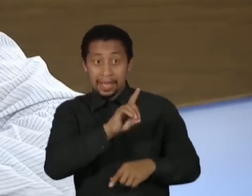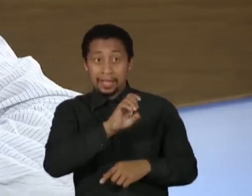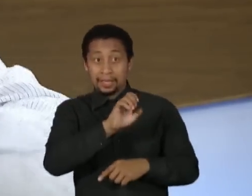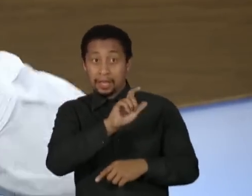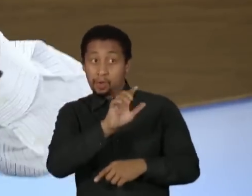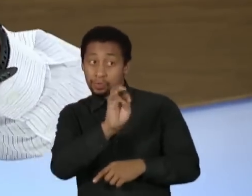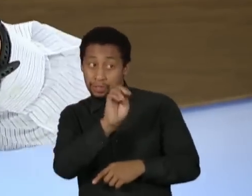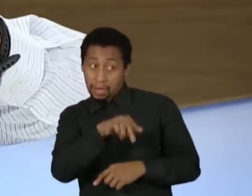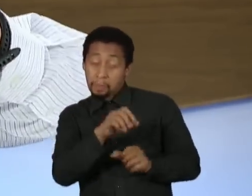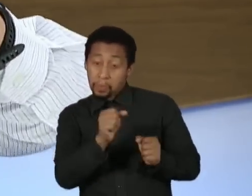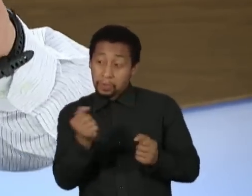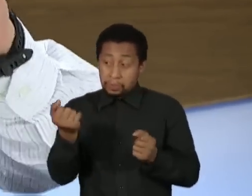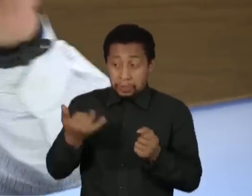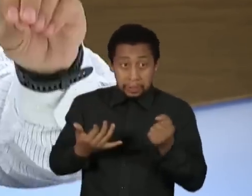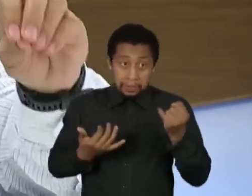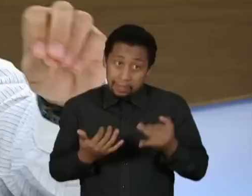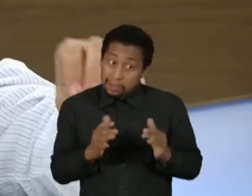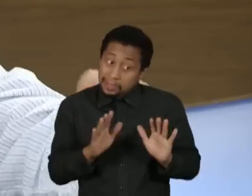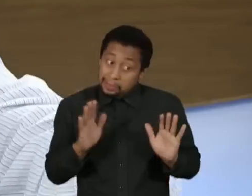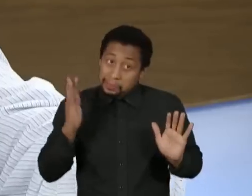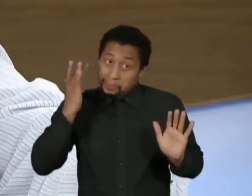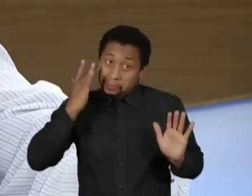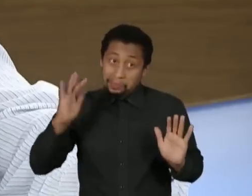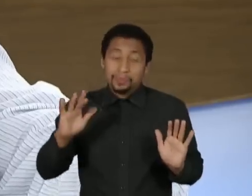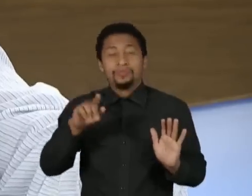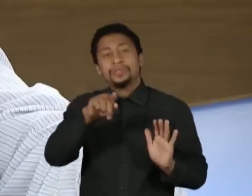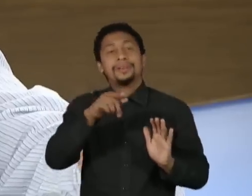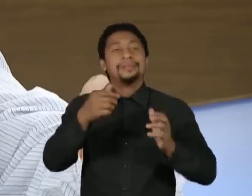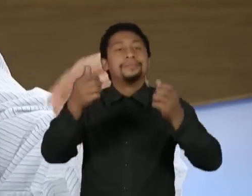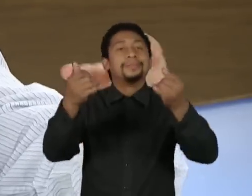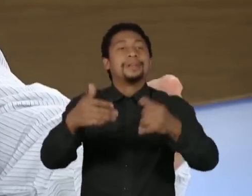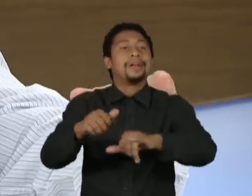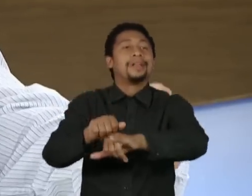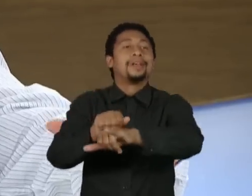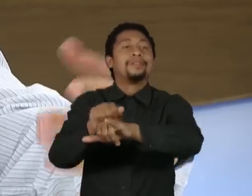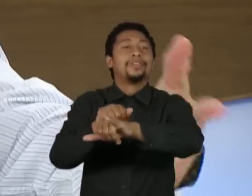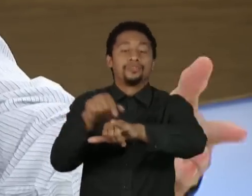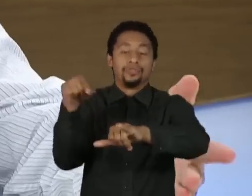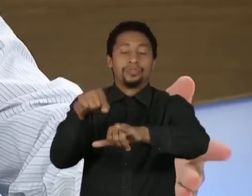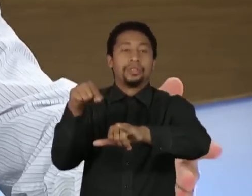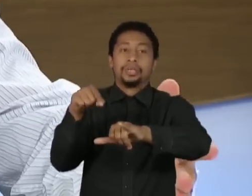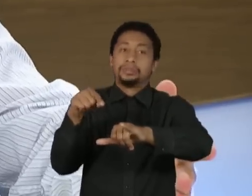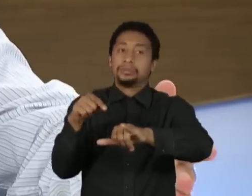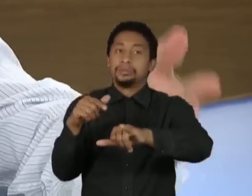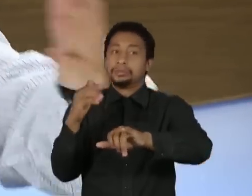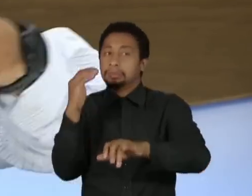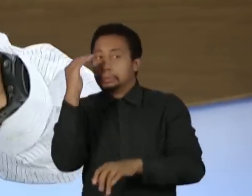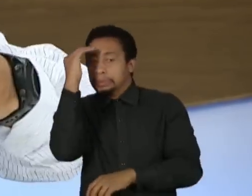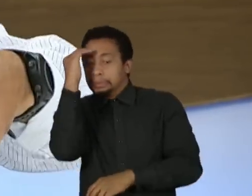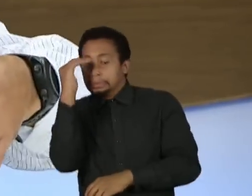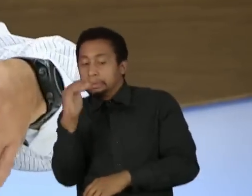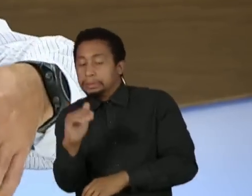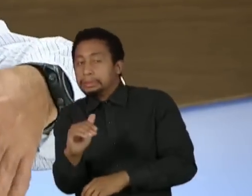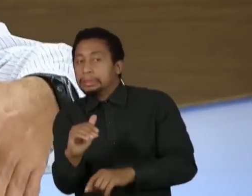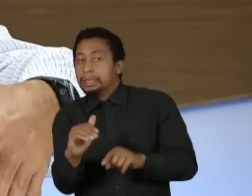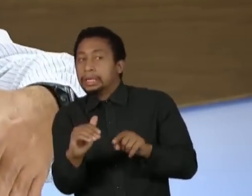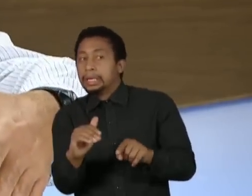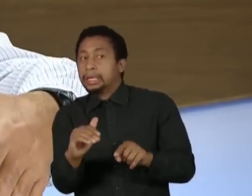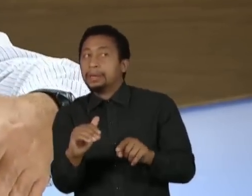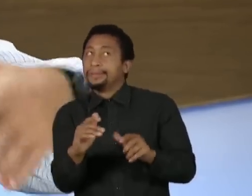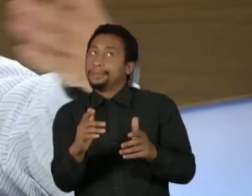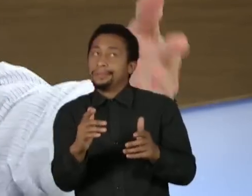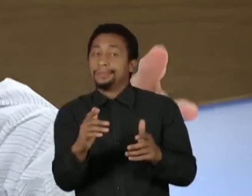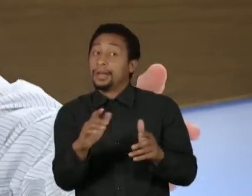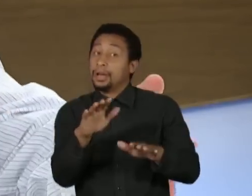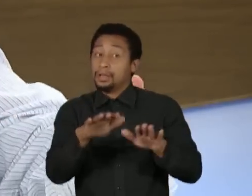a gente vê também que o senhor imputa às vezes à Lava Jato muitas responsabilidades que não necessariamente são só delas, por exemplo, o germe do